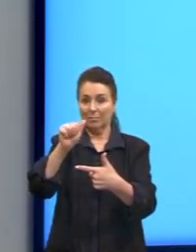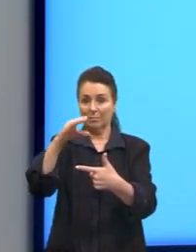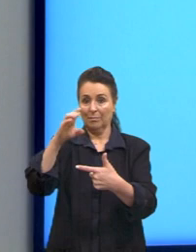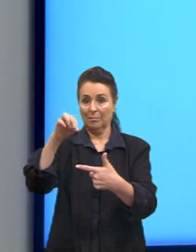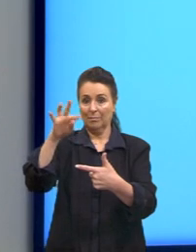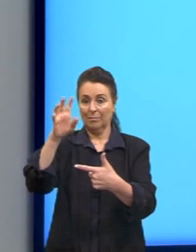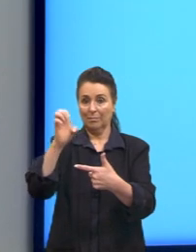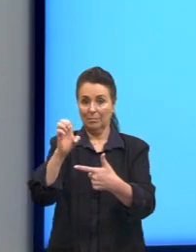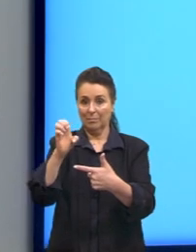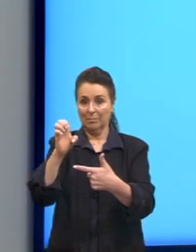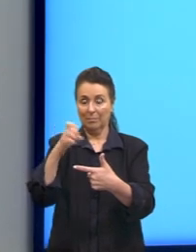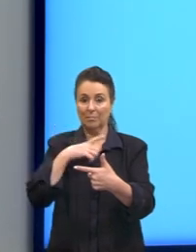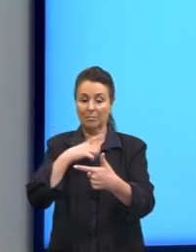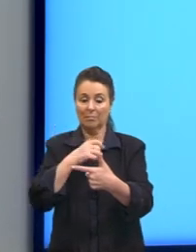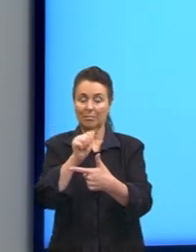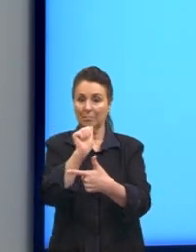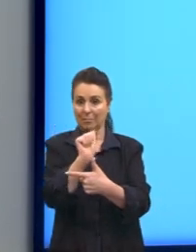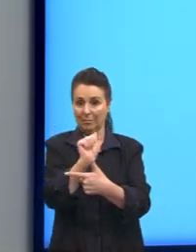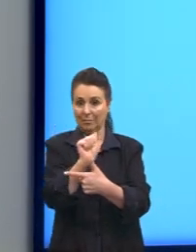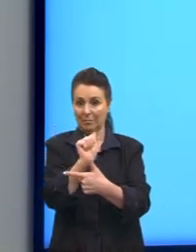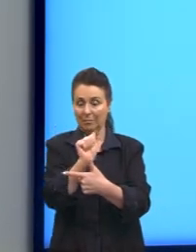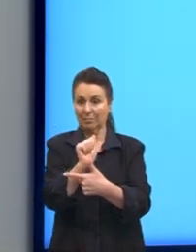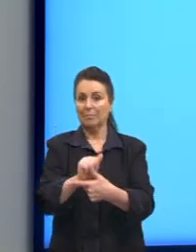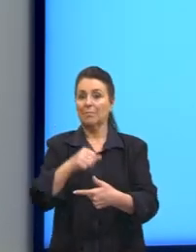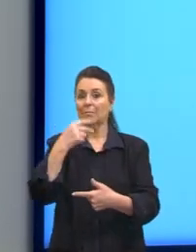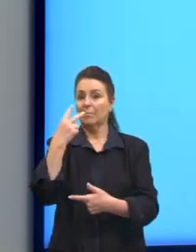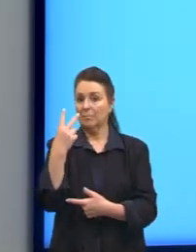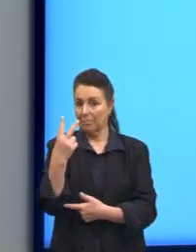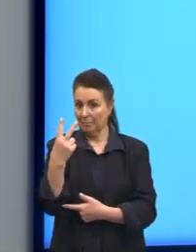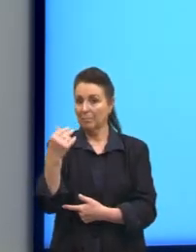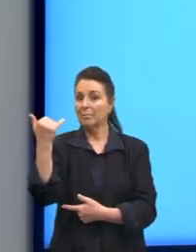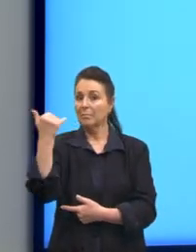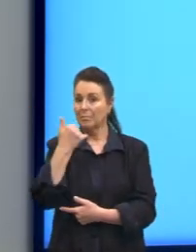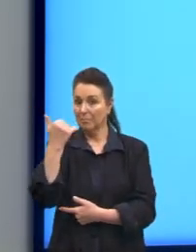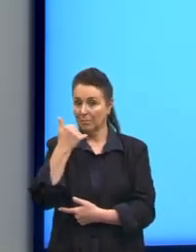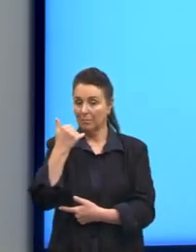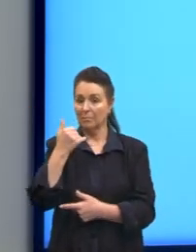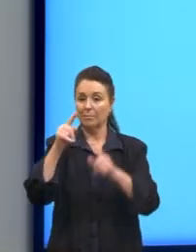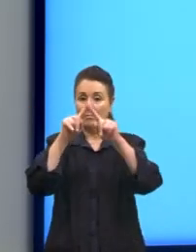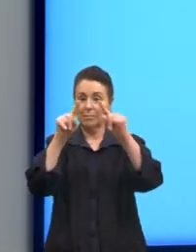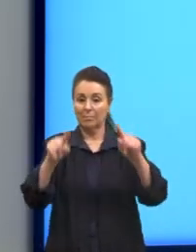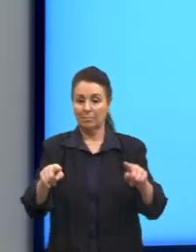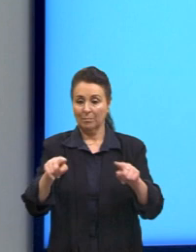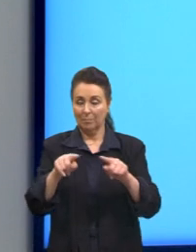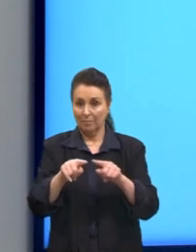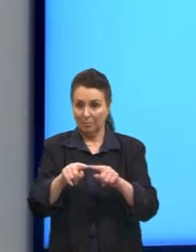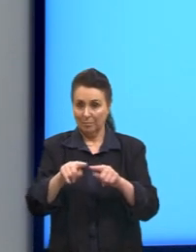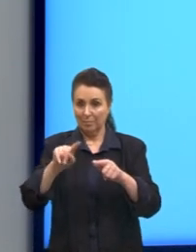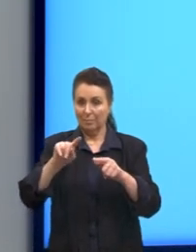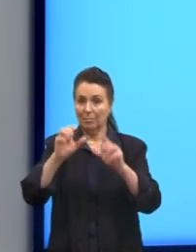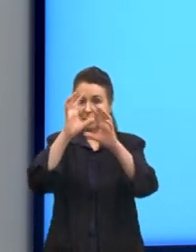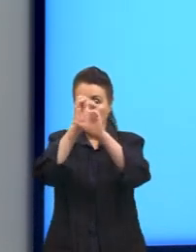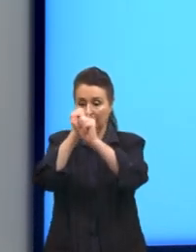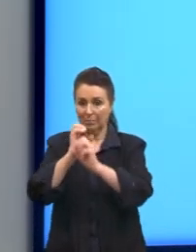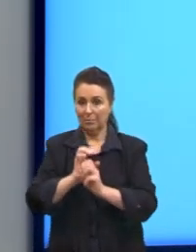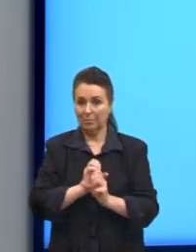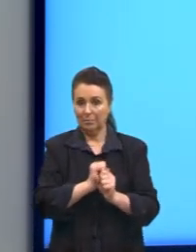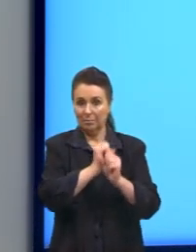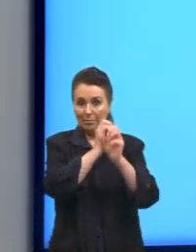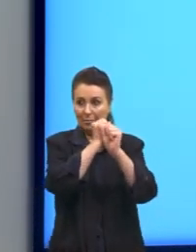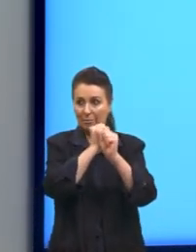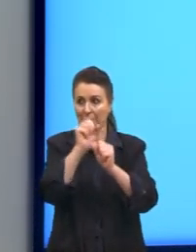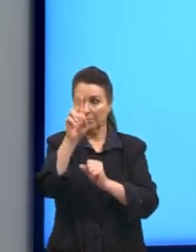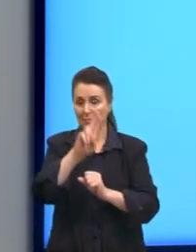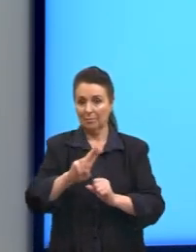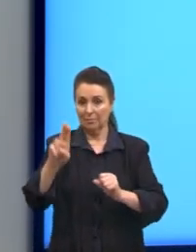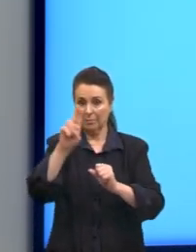de A. Se eu tenho duas informações no triângulo retângulo para chegar no outro cateto, nós utilizamos o